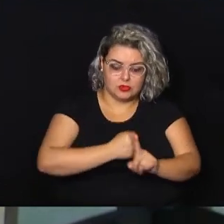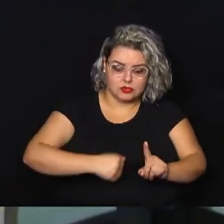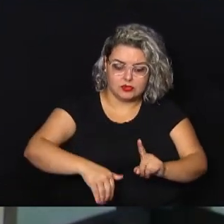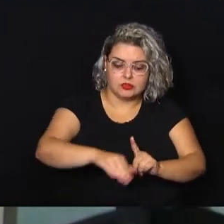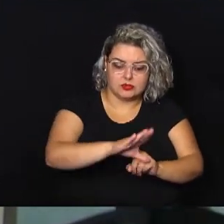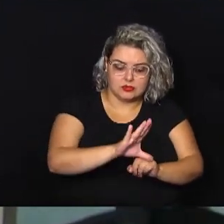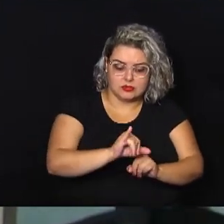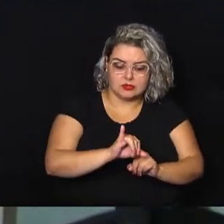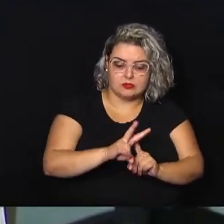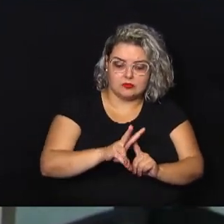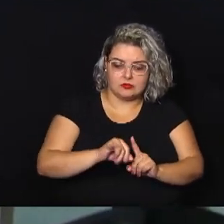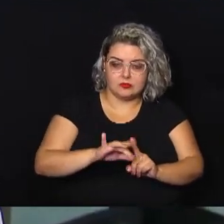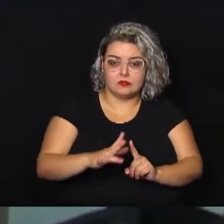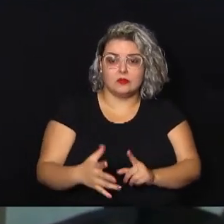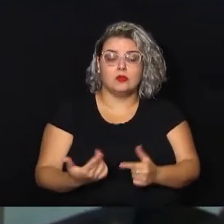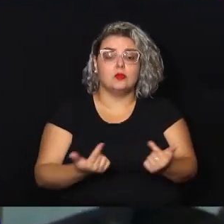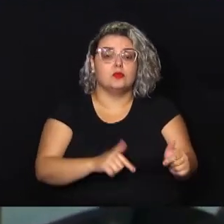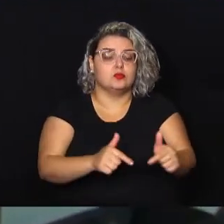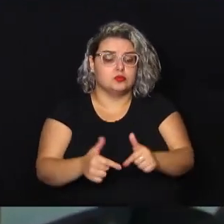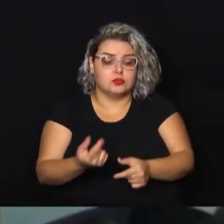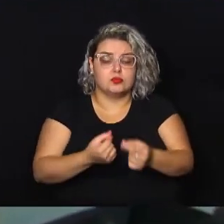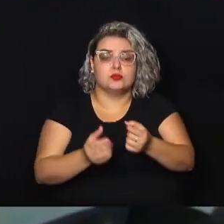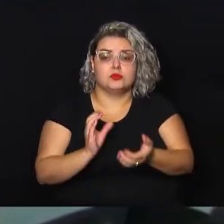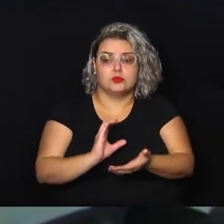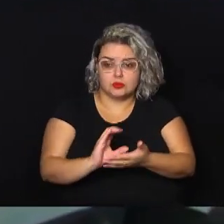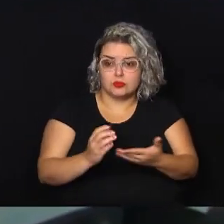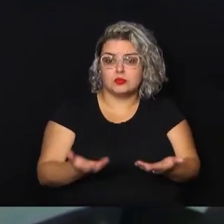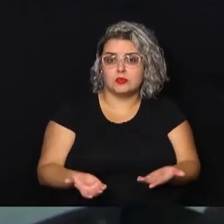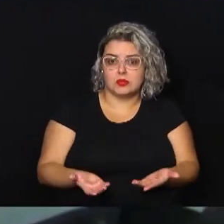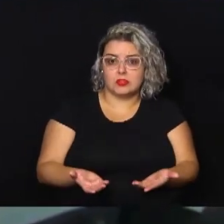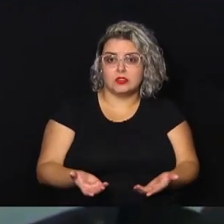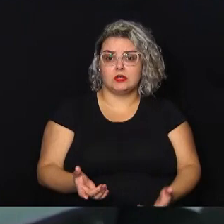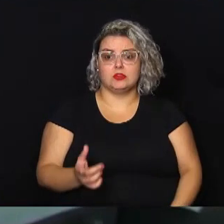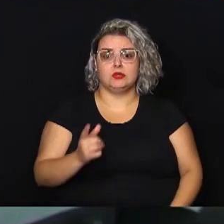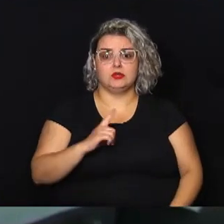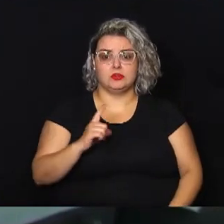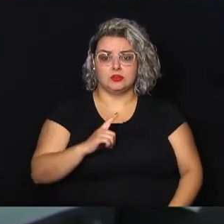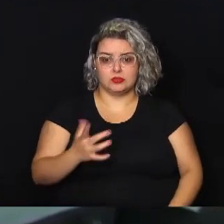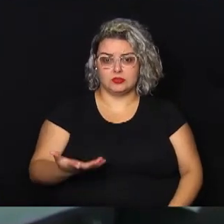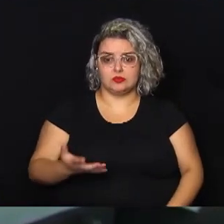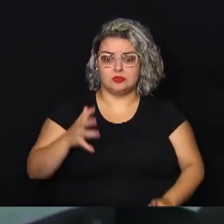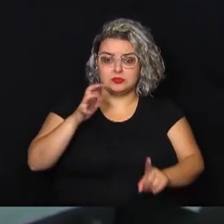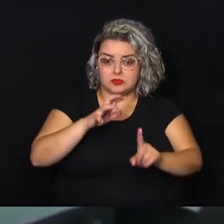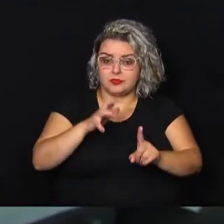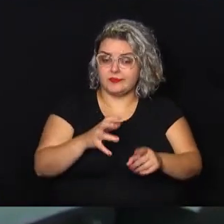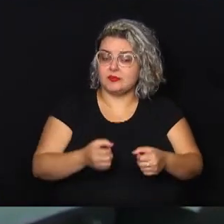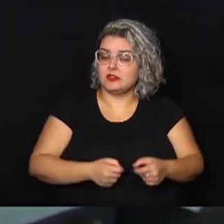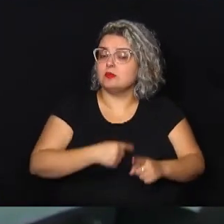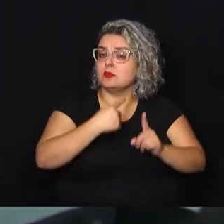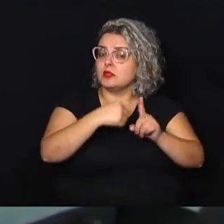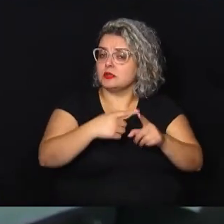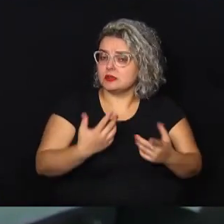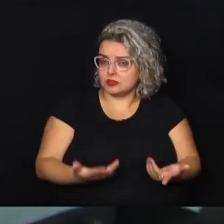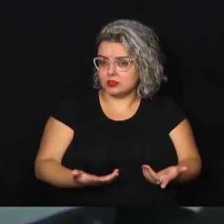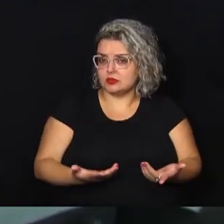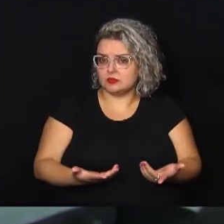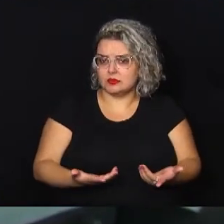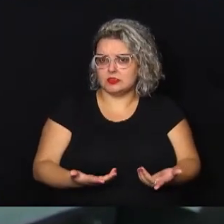aonde a gente poderia também destinar essas emendas e que fosse ter um impacto direto. Então, a gente destinou,